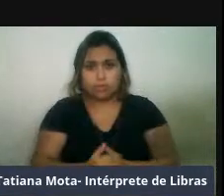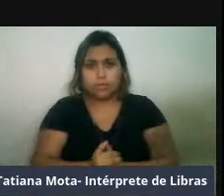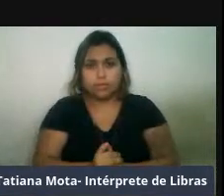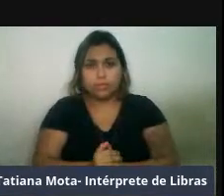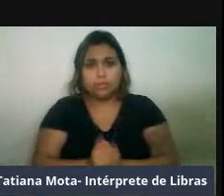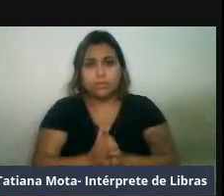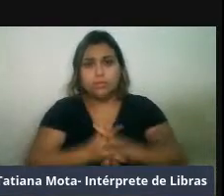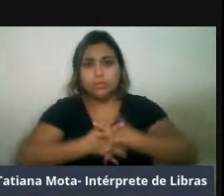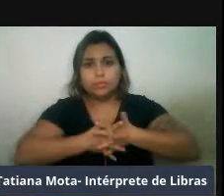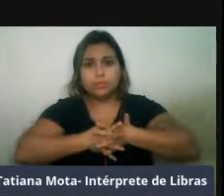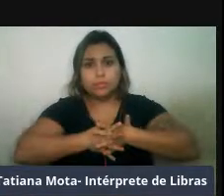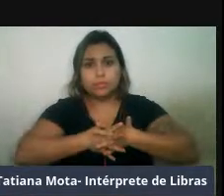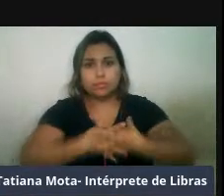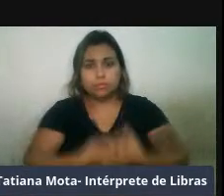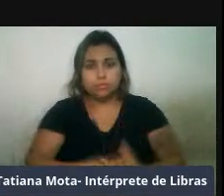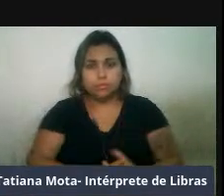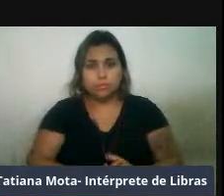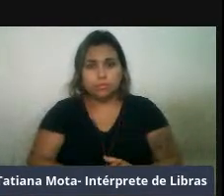Ok?